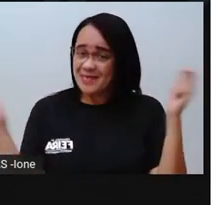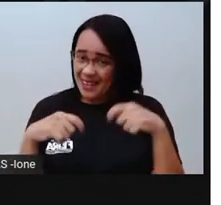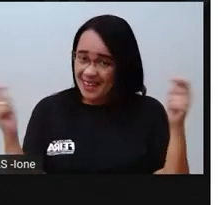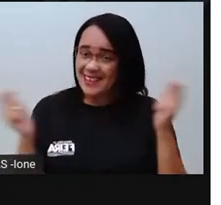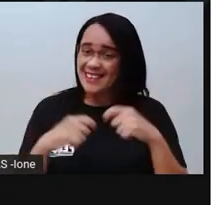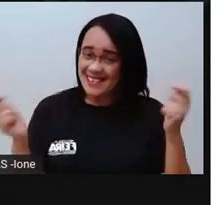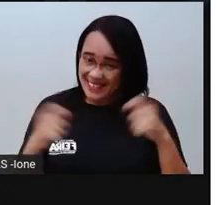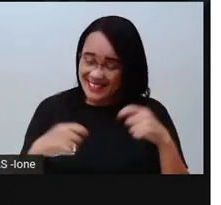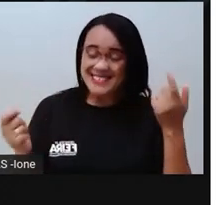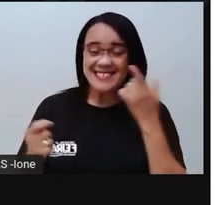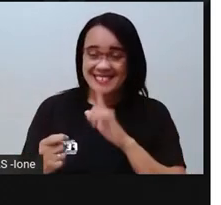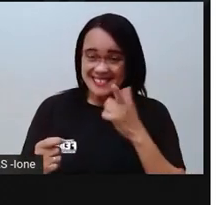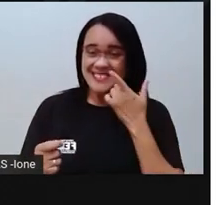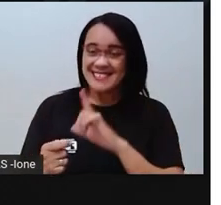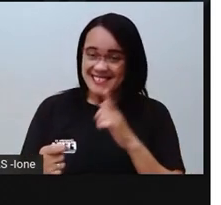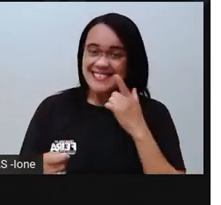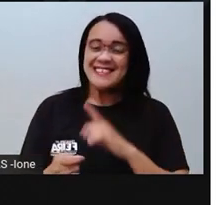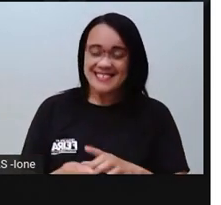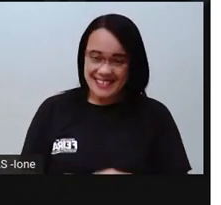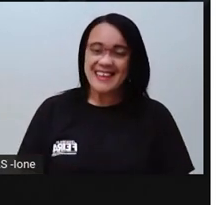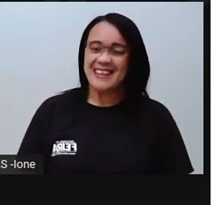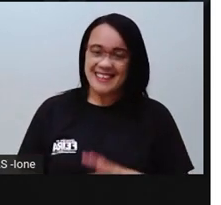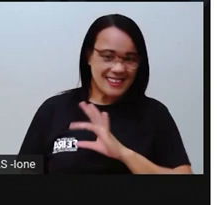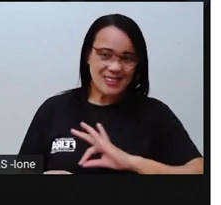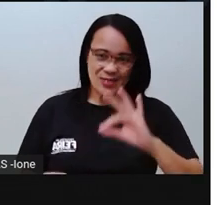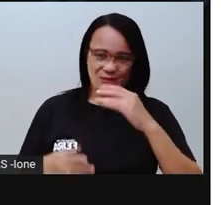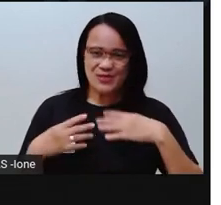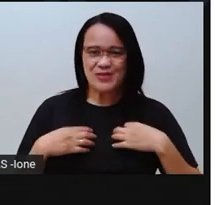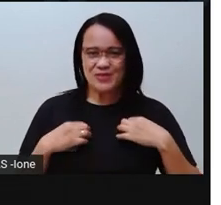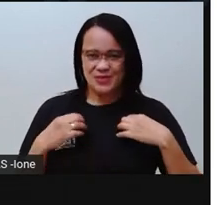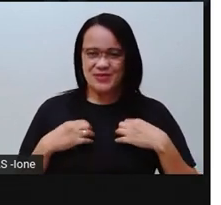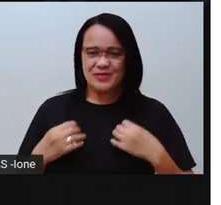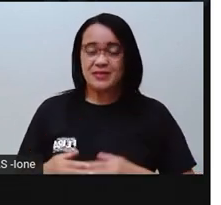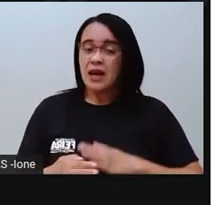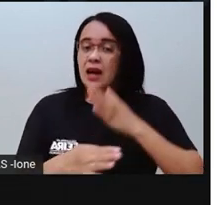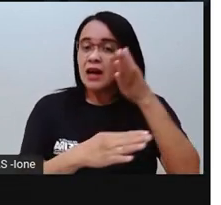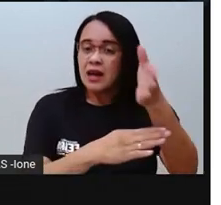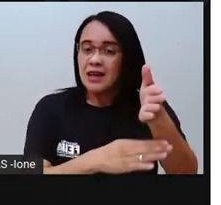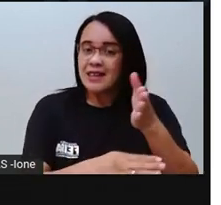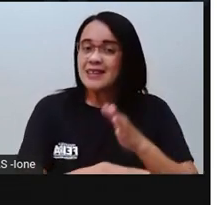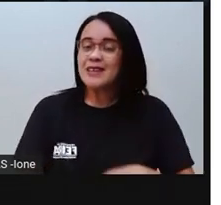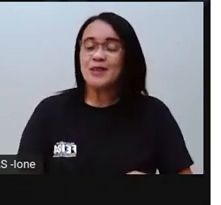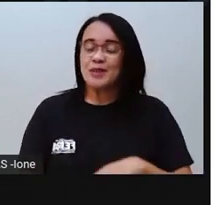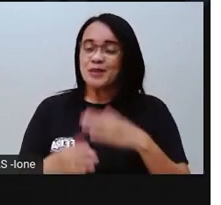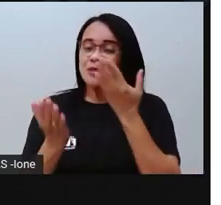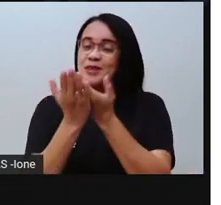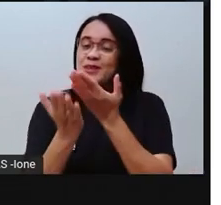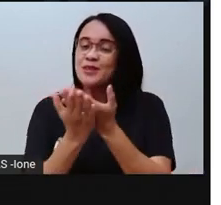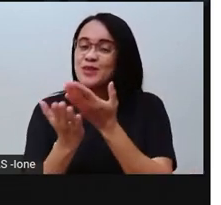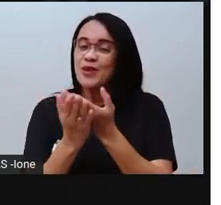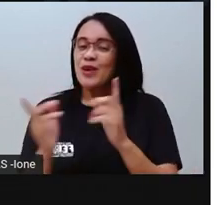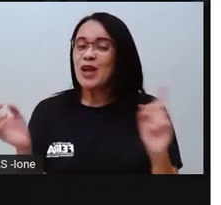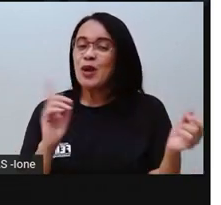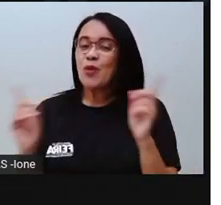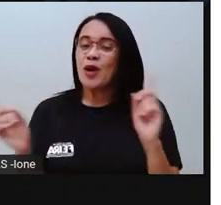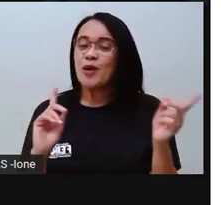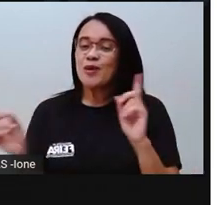dobrar as mesas, a calcinha, a cueca. Ir pra escola. Ir pra escola. E aí, feliz ou triste?